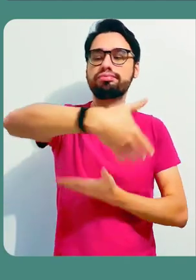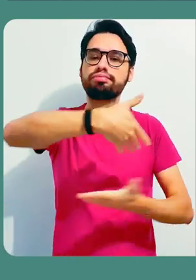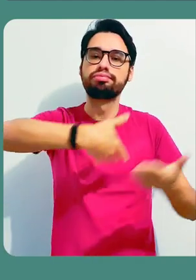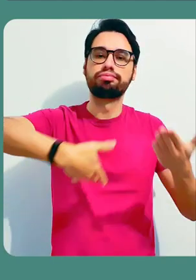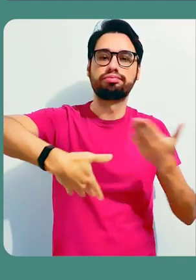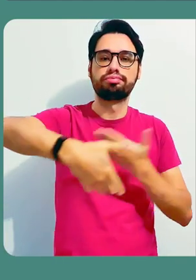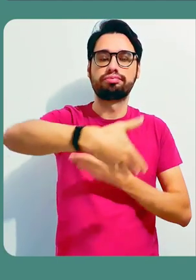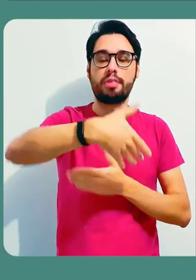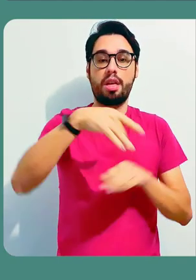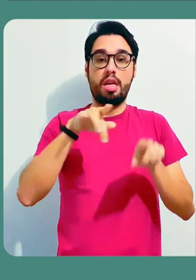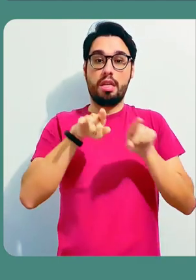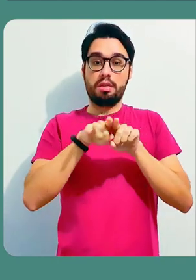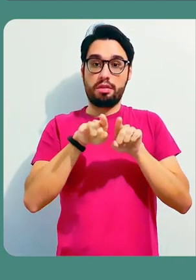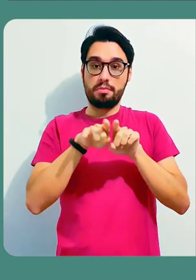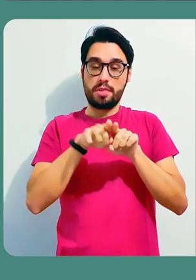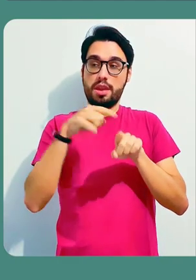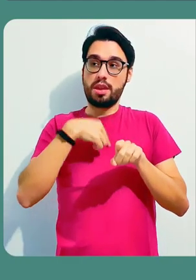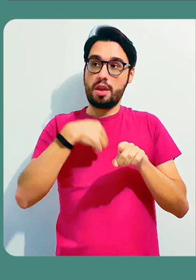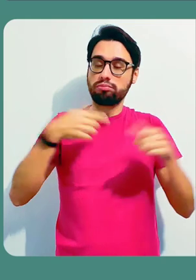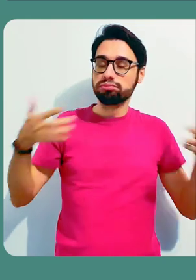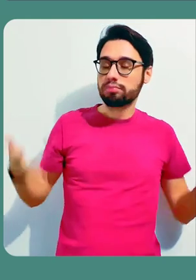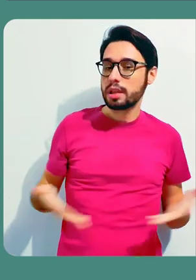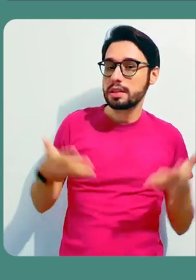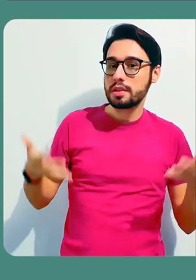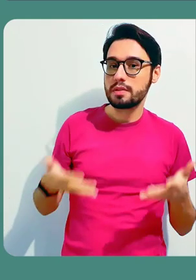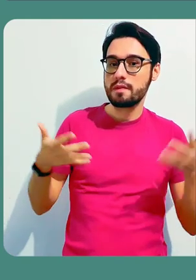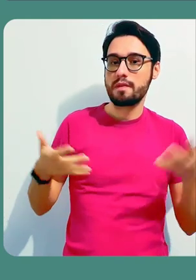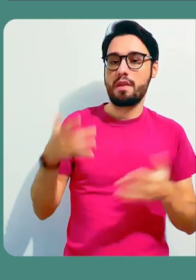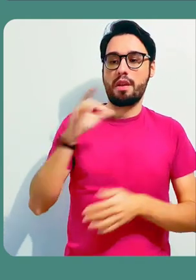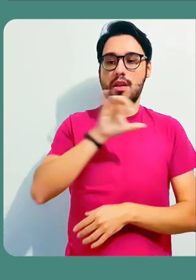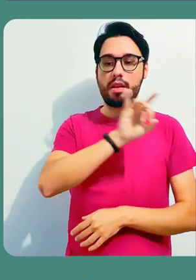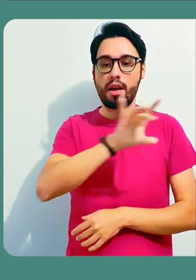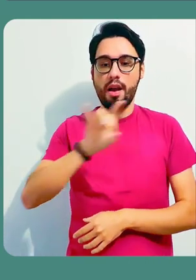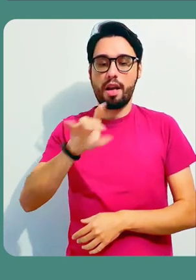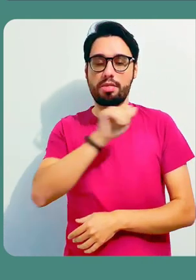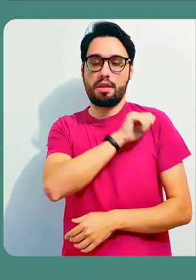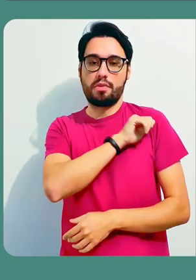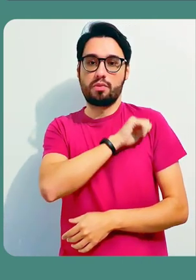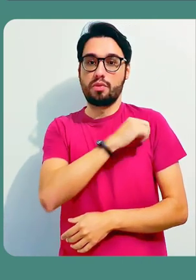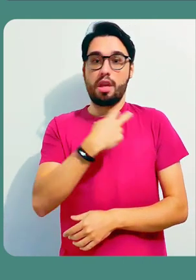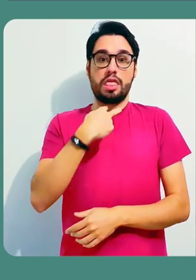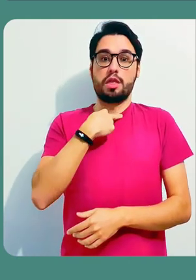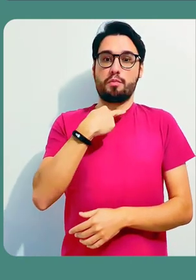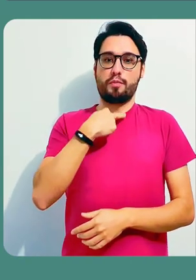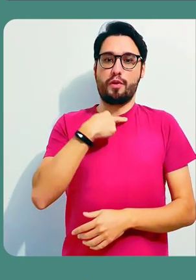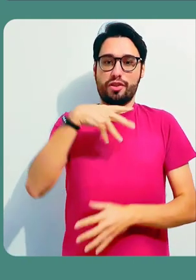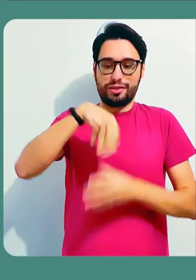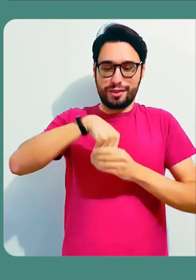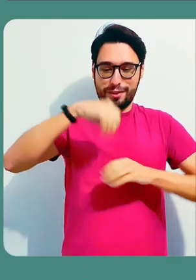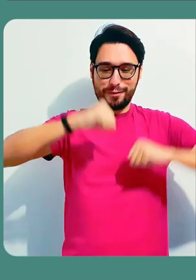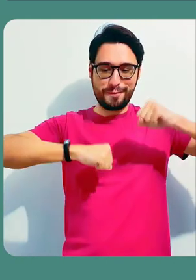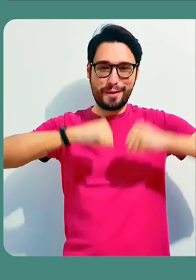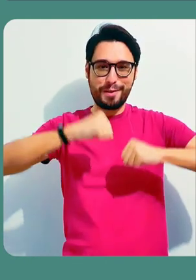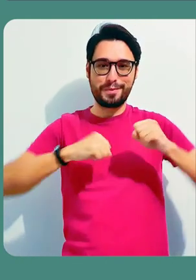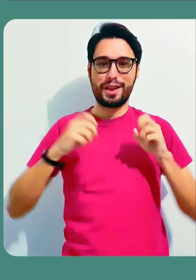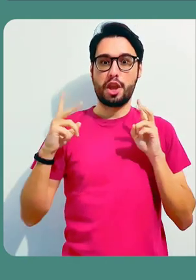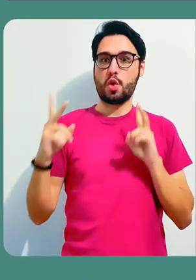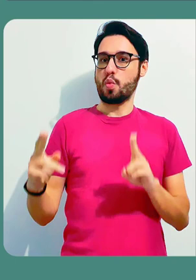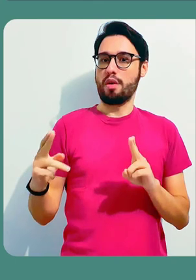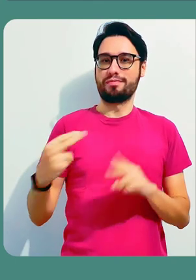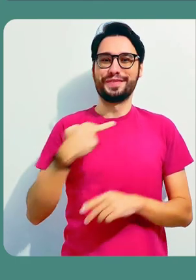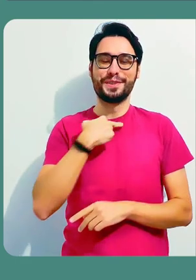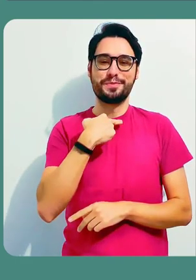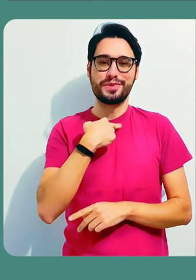Então é uma maneira também de buscar algum tipo de inspiração. E a recomendação que eu fiz para estimular a participação